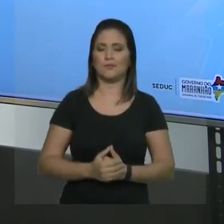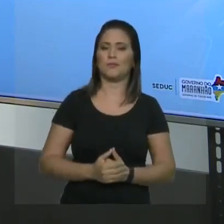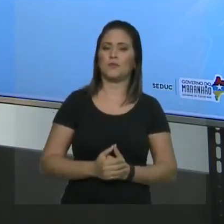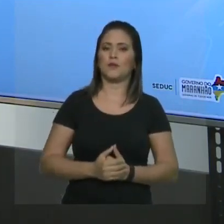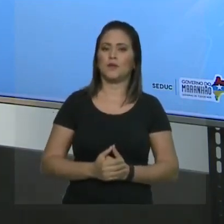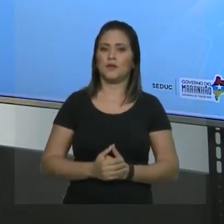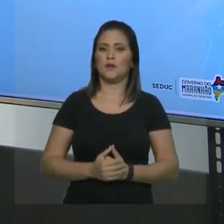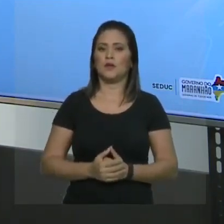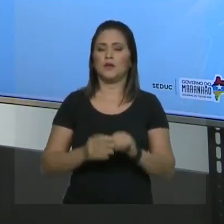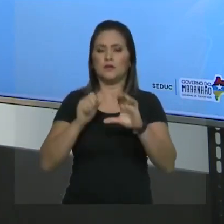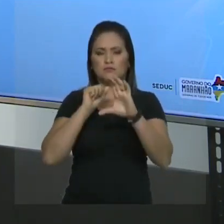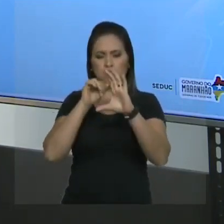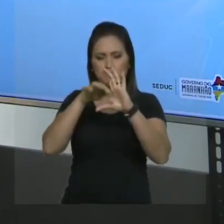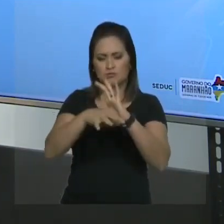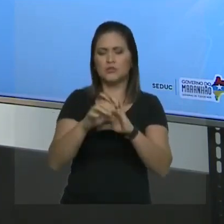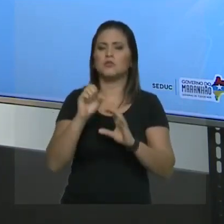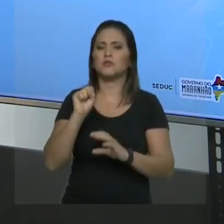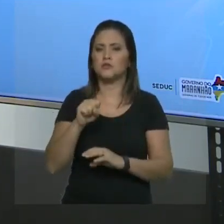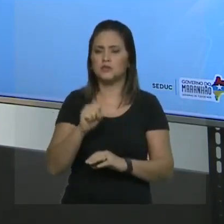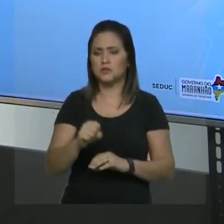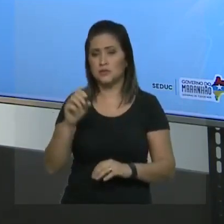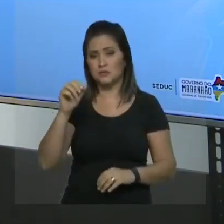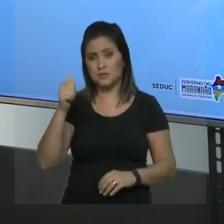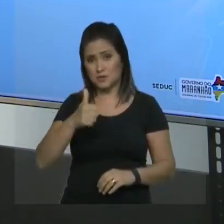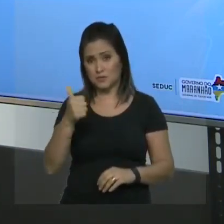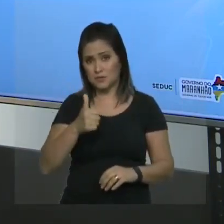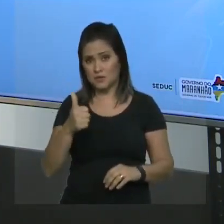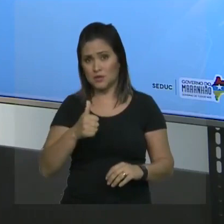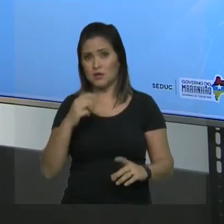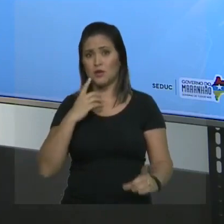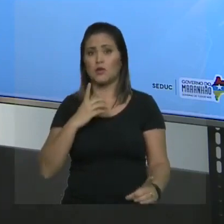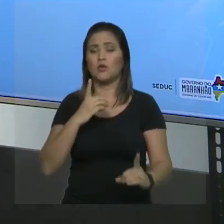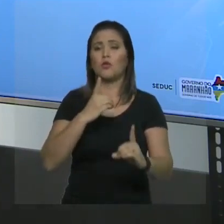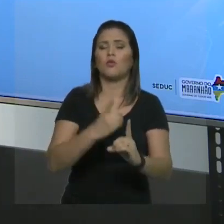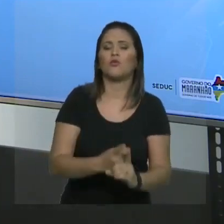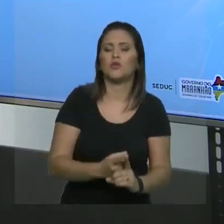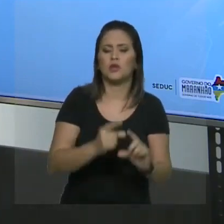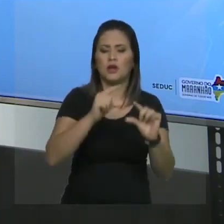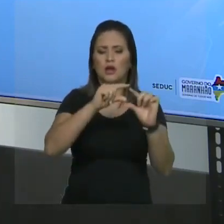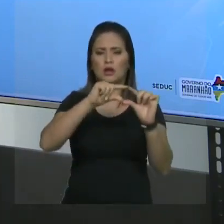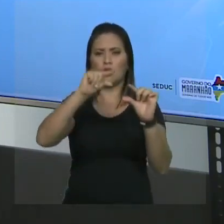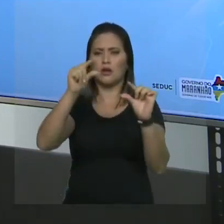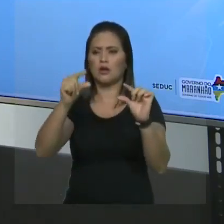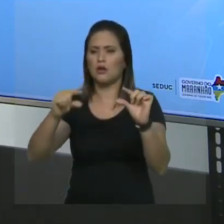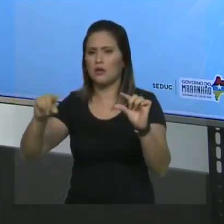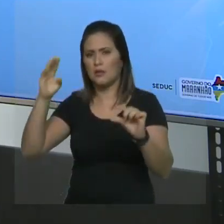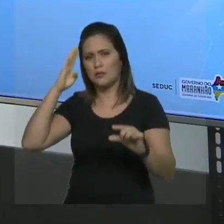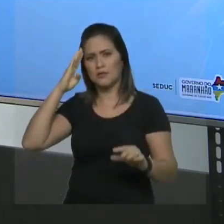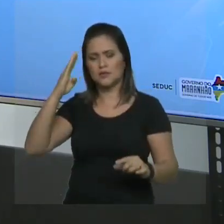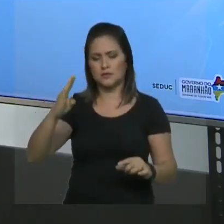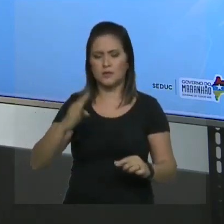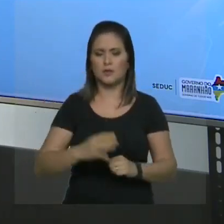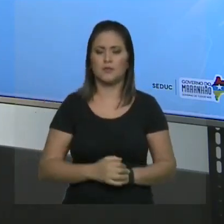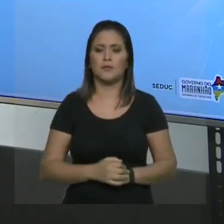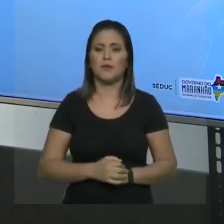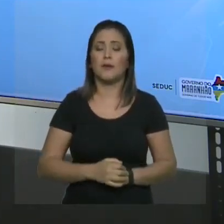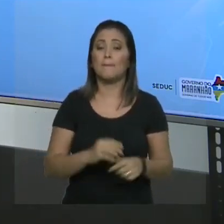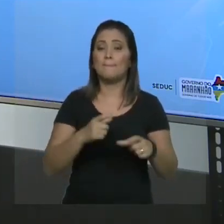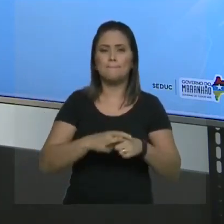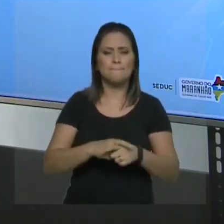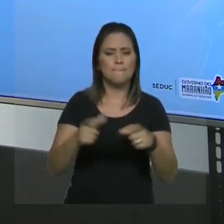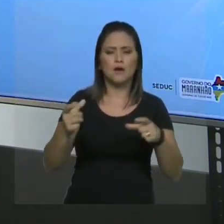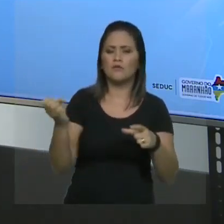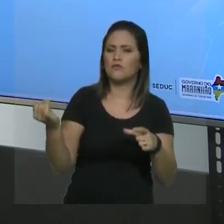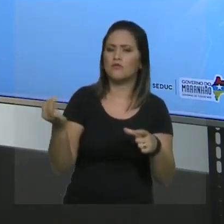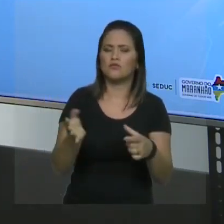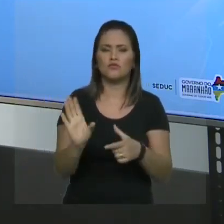regra, achar a cadeia principal. Quem é a cadeia principal? A maior sequência de carbonos. Quem é a maior sequência de carbonos?